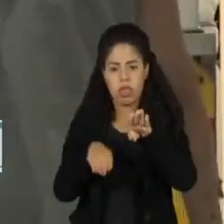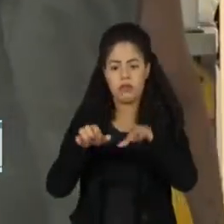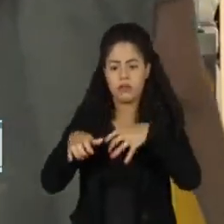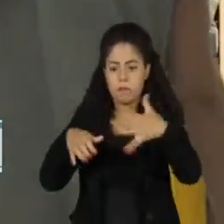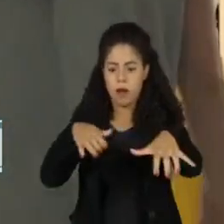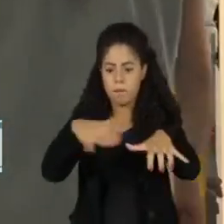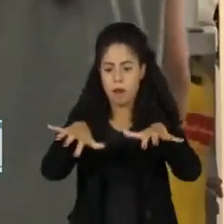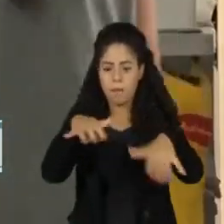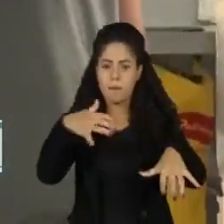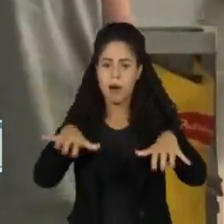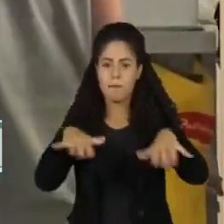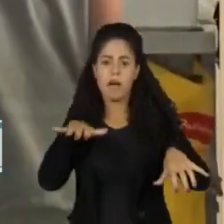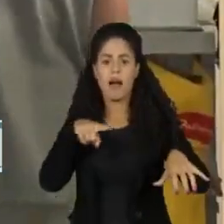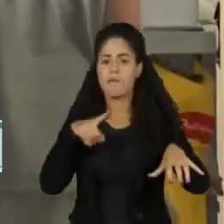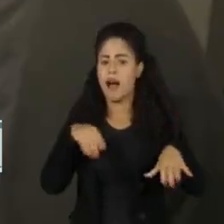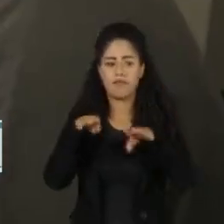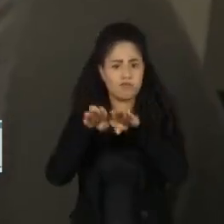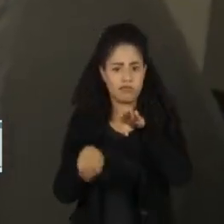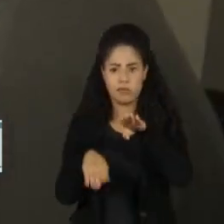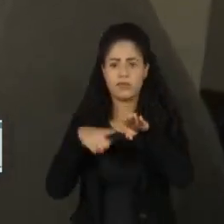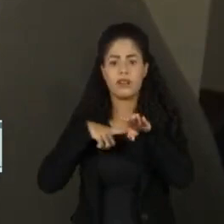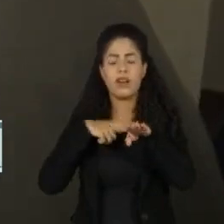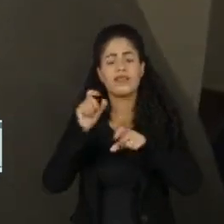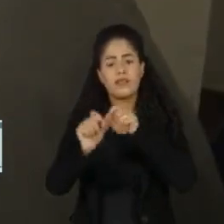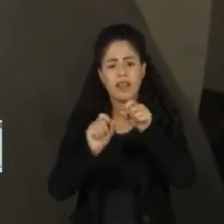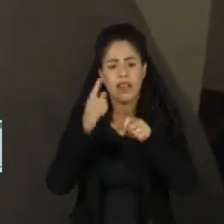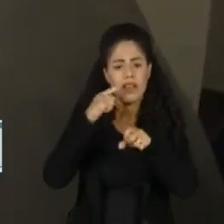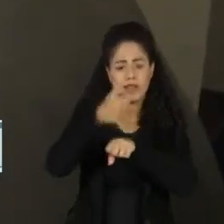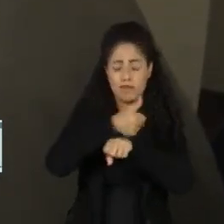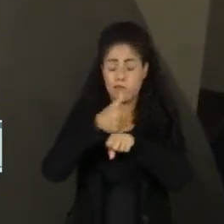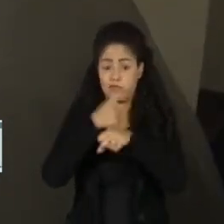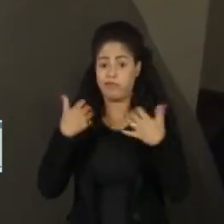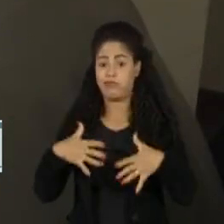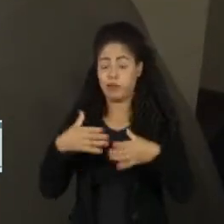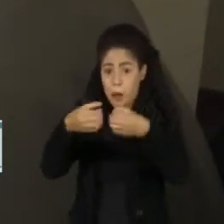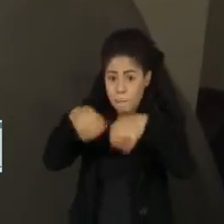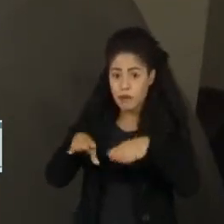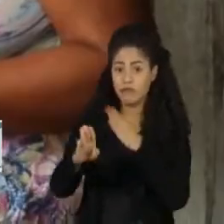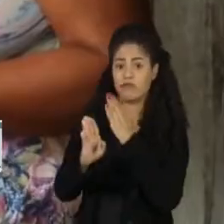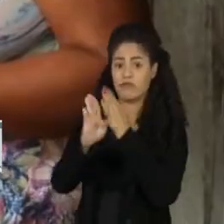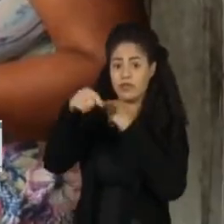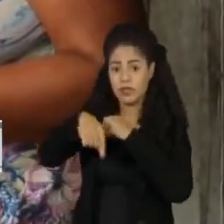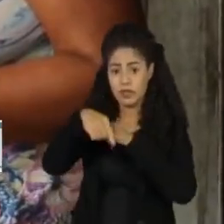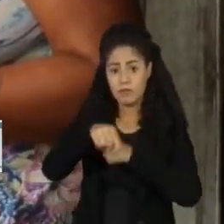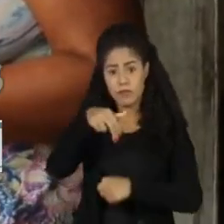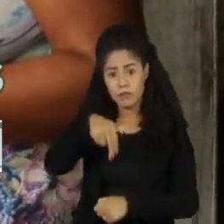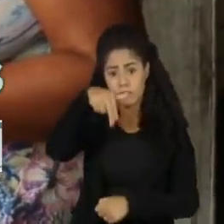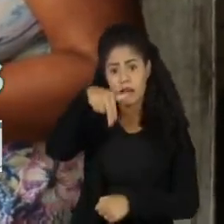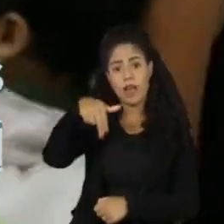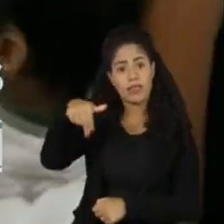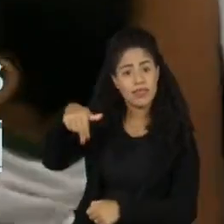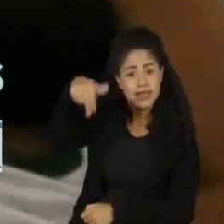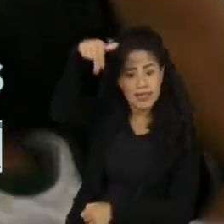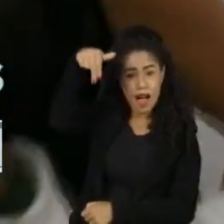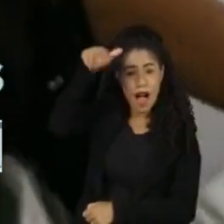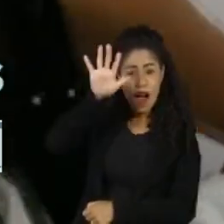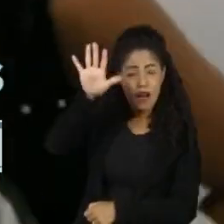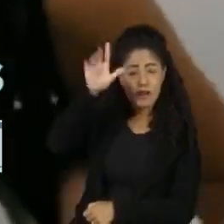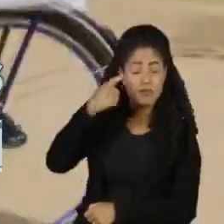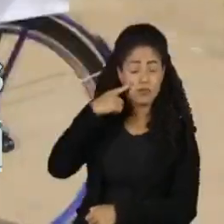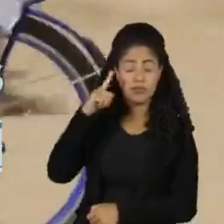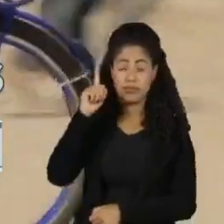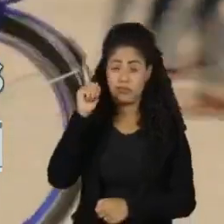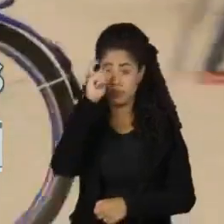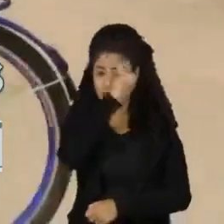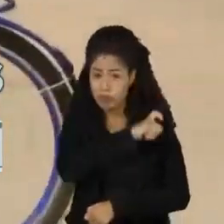distribuição e fixação desses profissionais que prejudicam o atendimento no interior do país. A região norte é a que mais sofre. Um